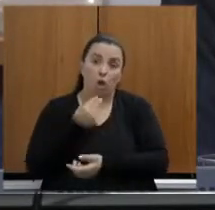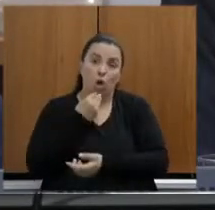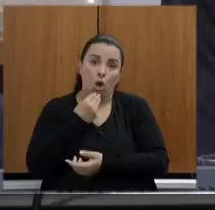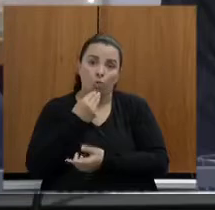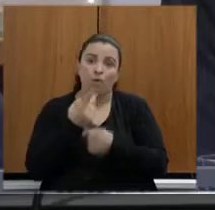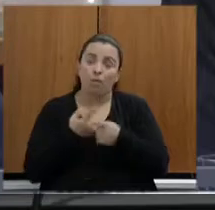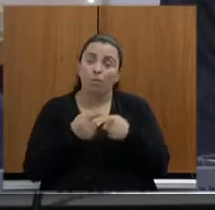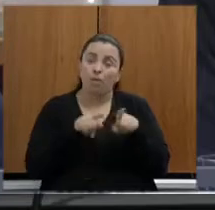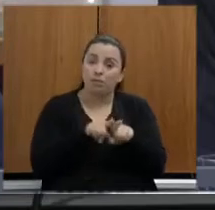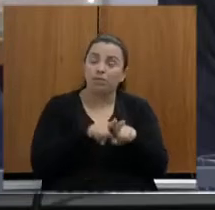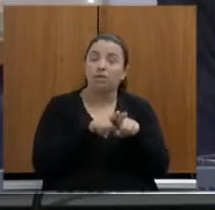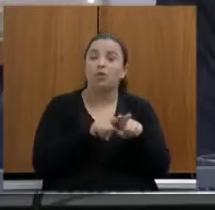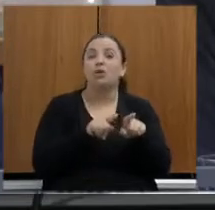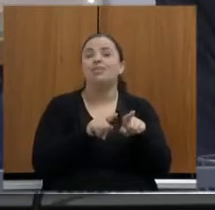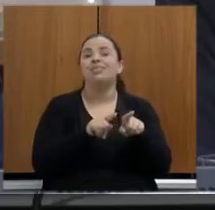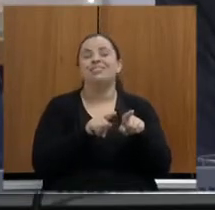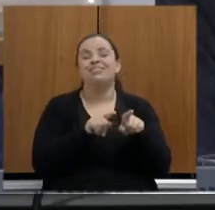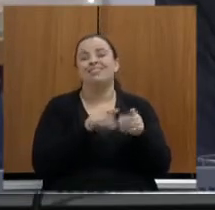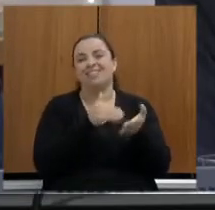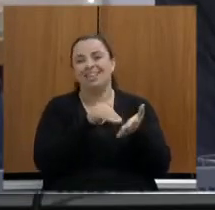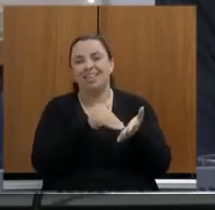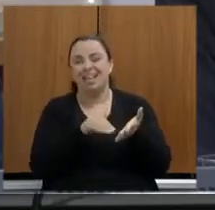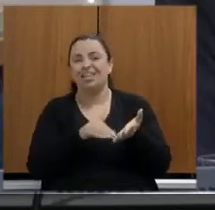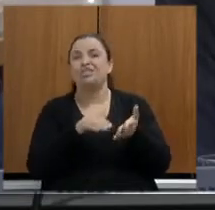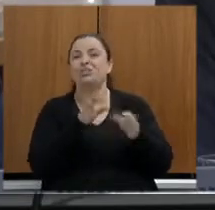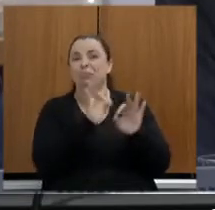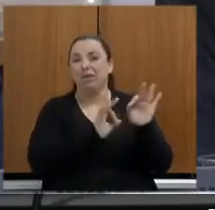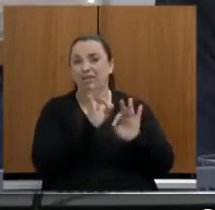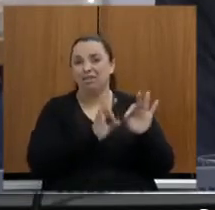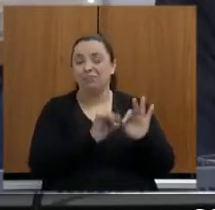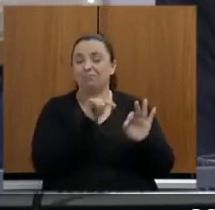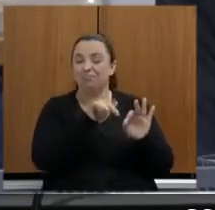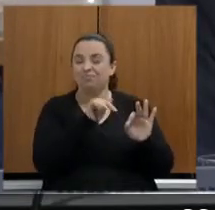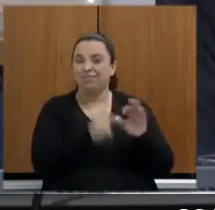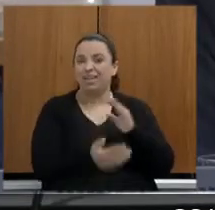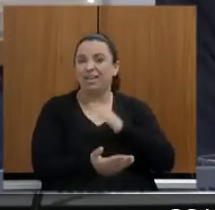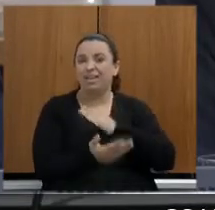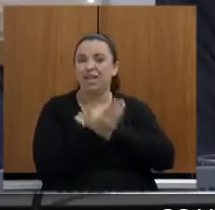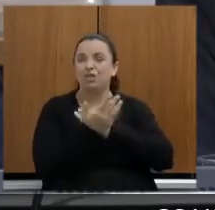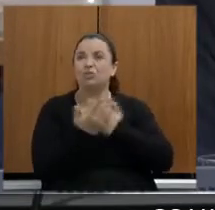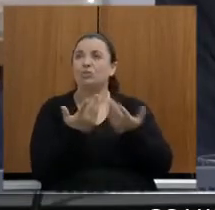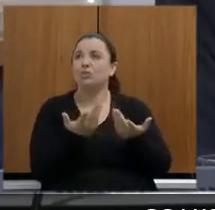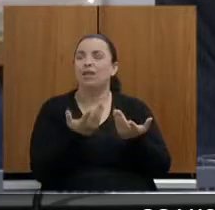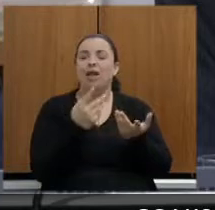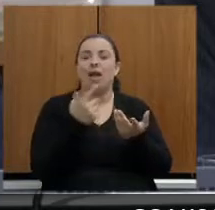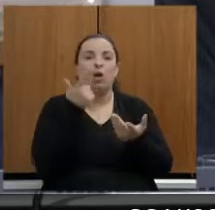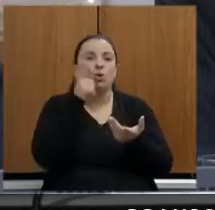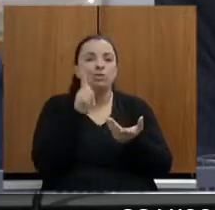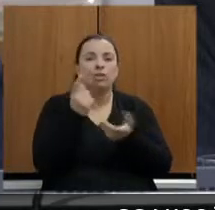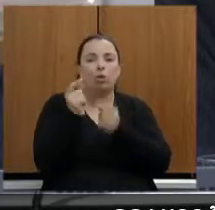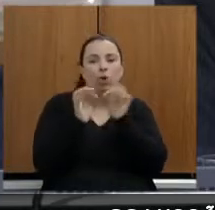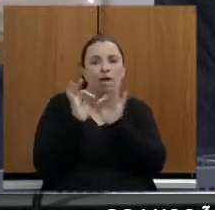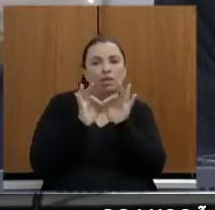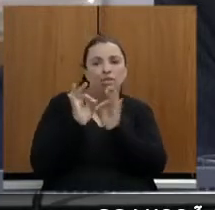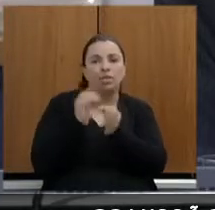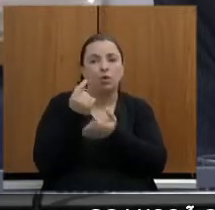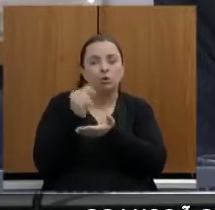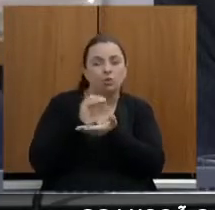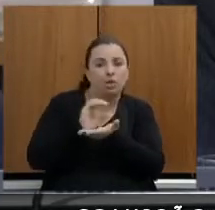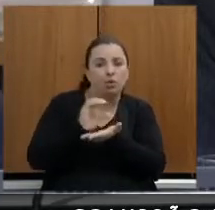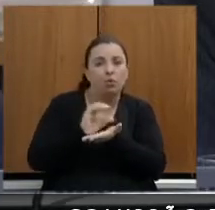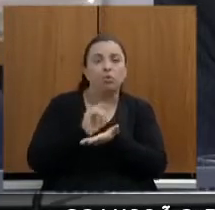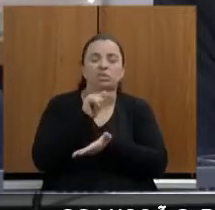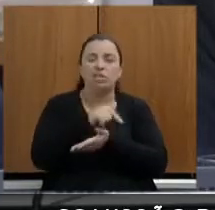secretaria de Planejamento, que, afinal, é quem ajuda a priorizar os recursos, a organizar os recursos, e que esteve à frente das